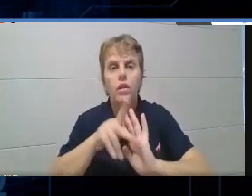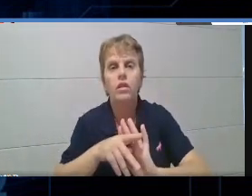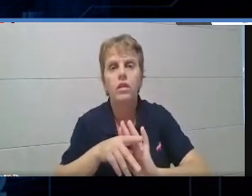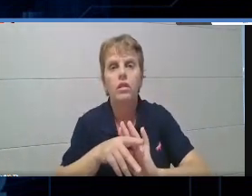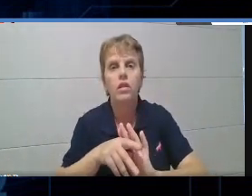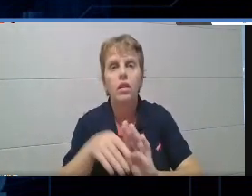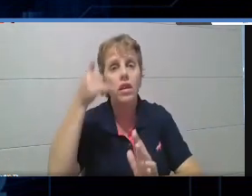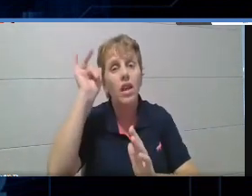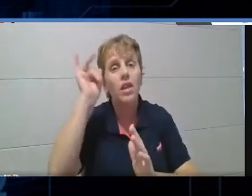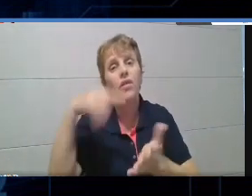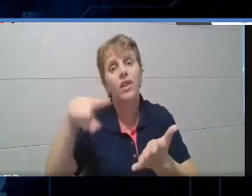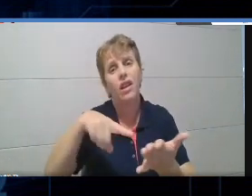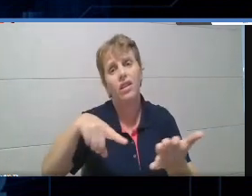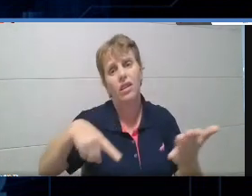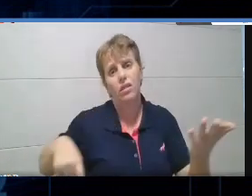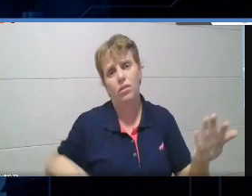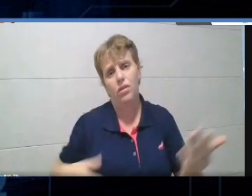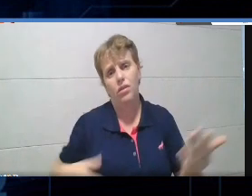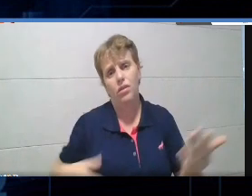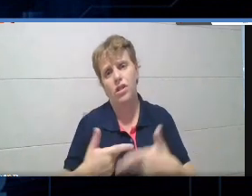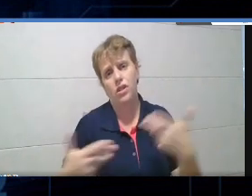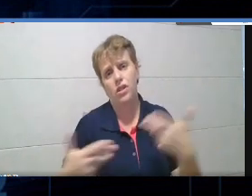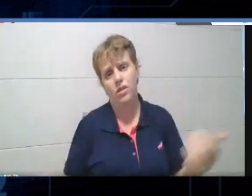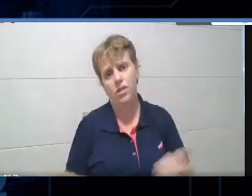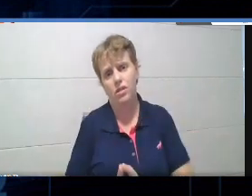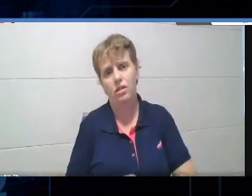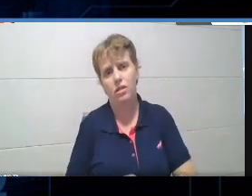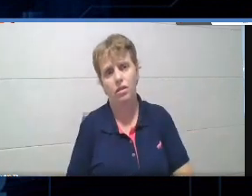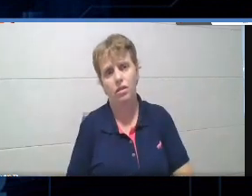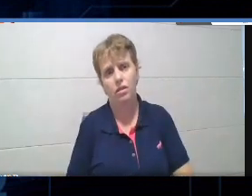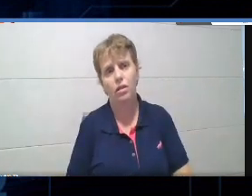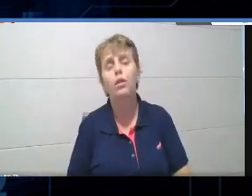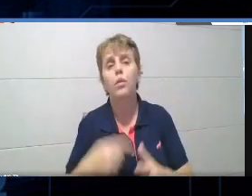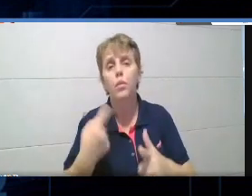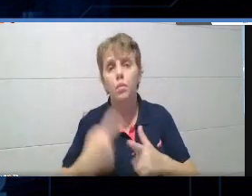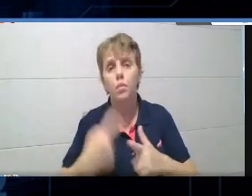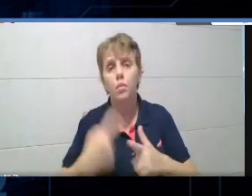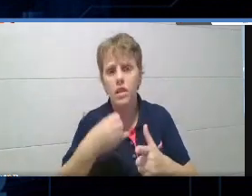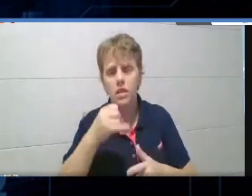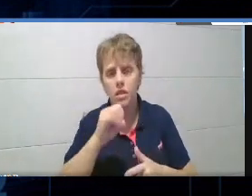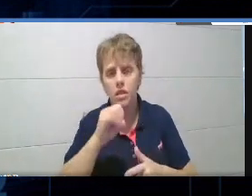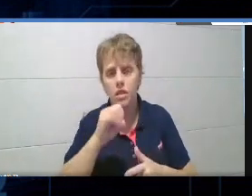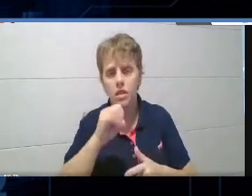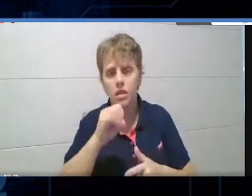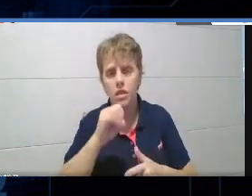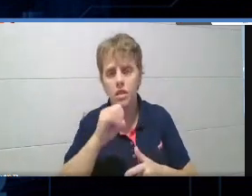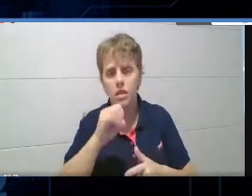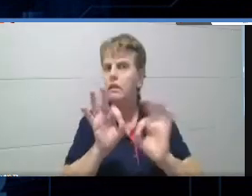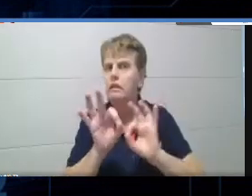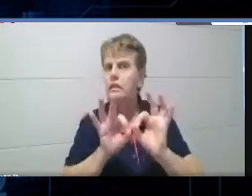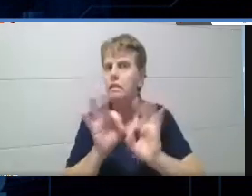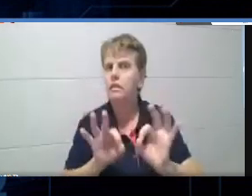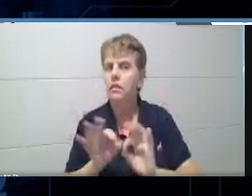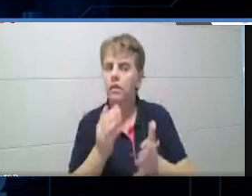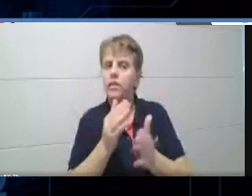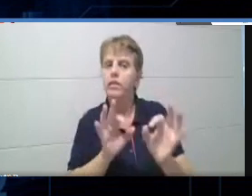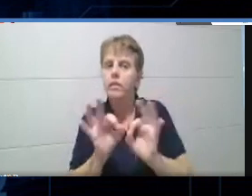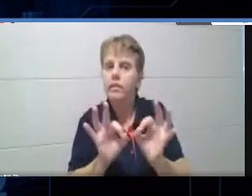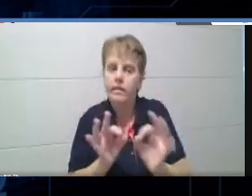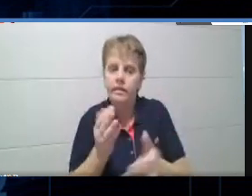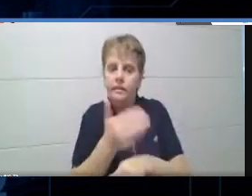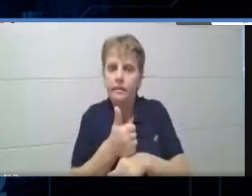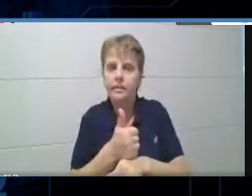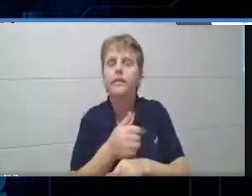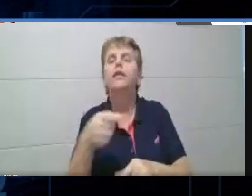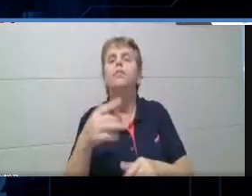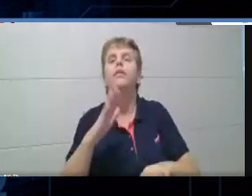Porque a, quanto melhor você planejar, essa aula, mais fácil de corrigir vai ser. Porque você tem